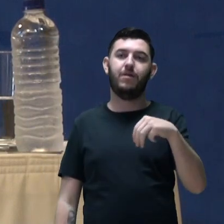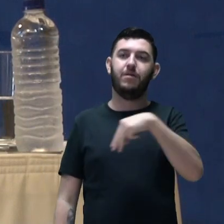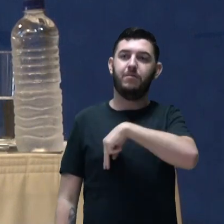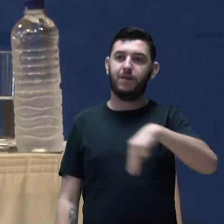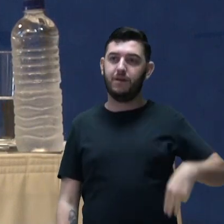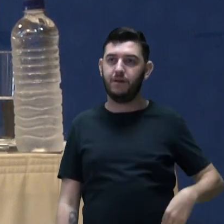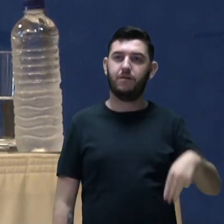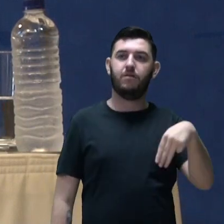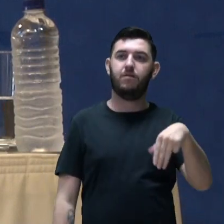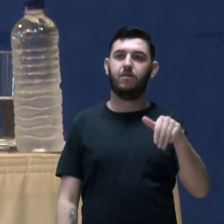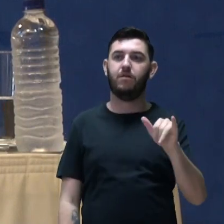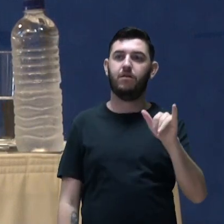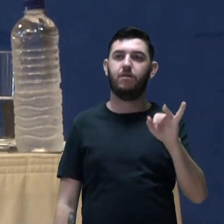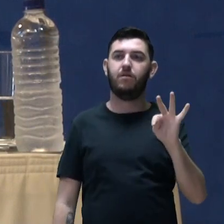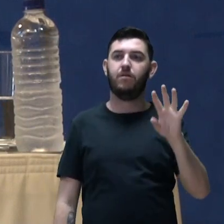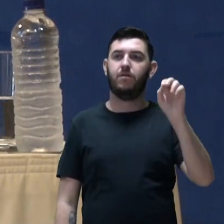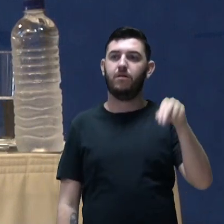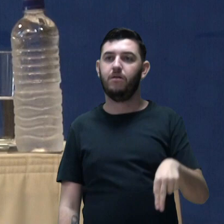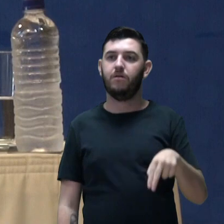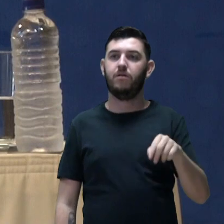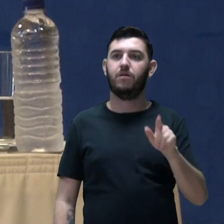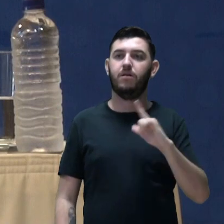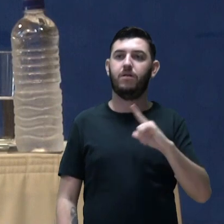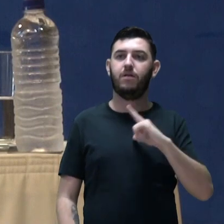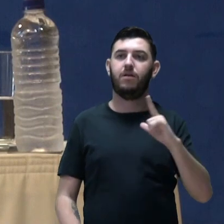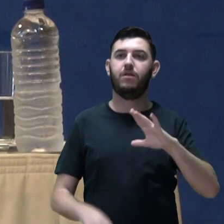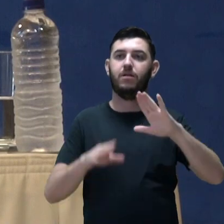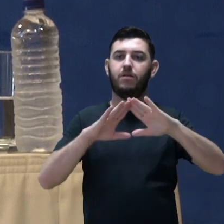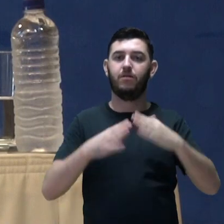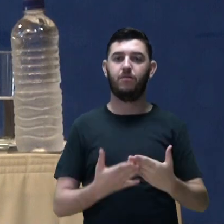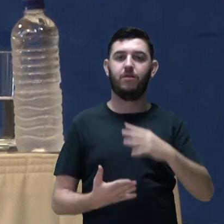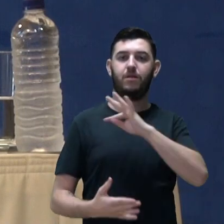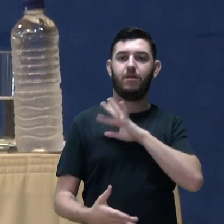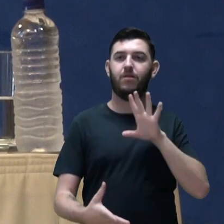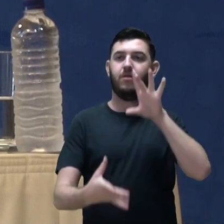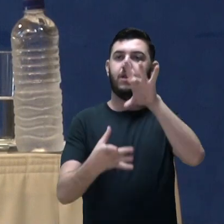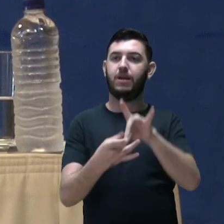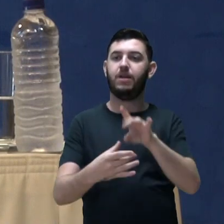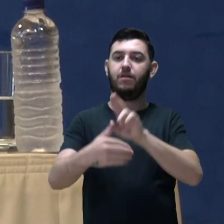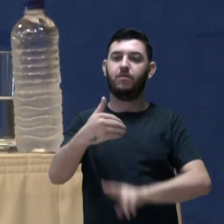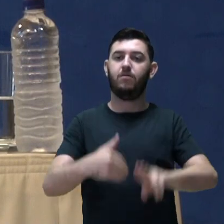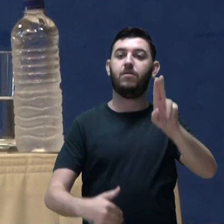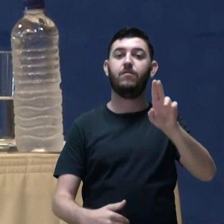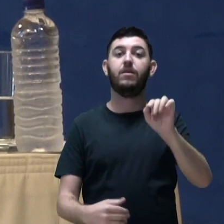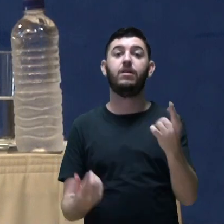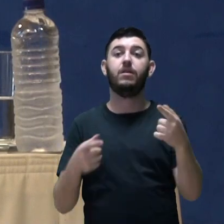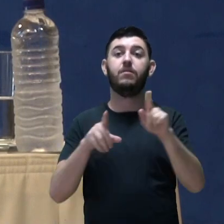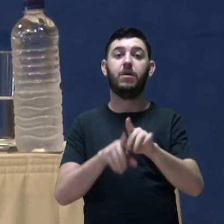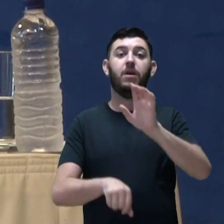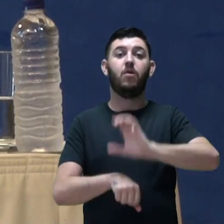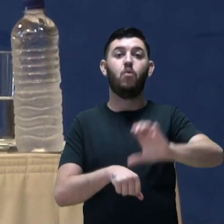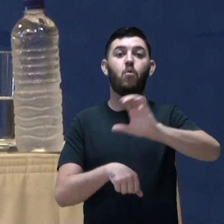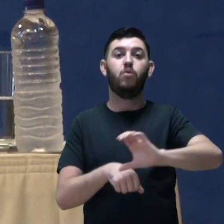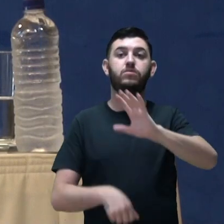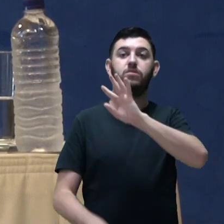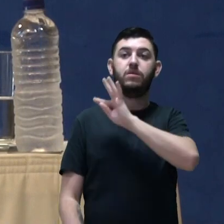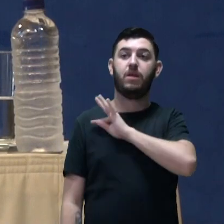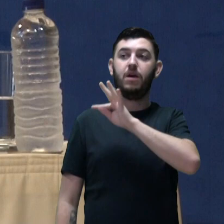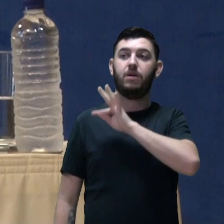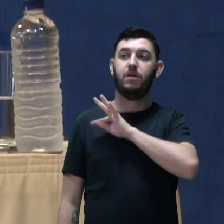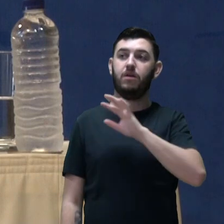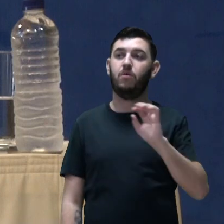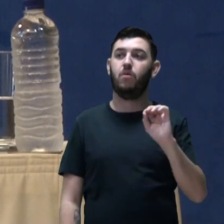as nossas escolas técnicas vinculadas às universidades federais, que também desenvolvem os cursos de nível técnico e de